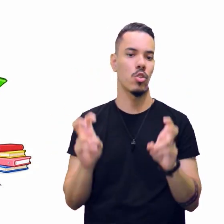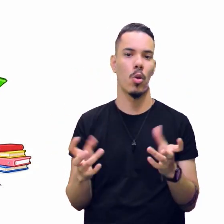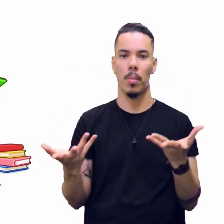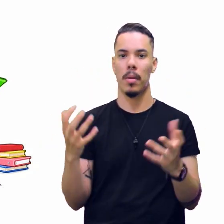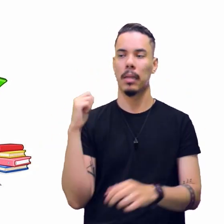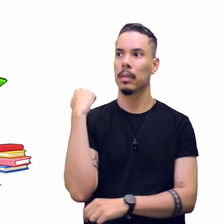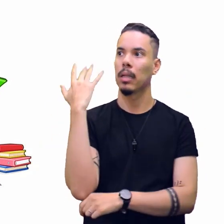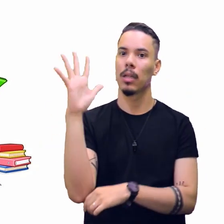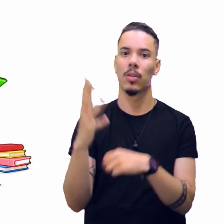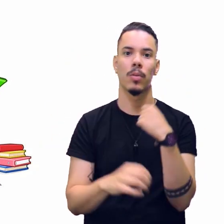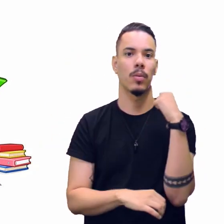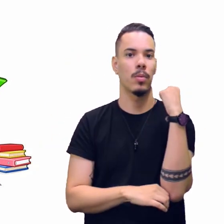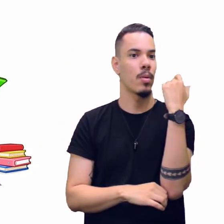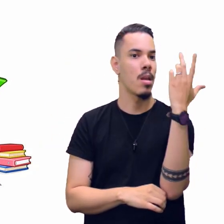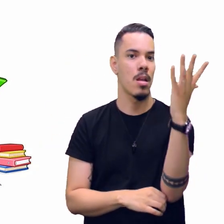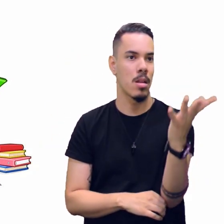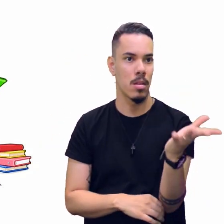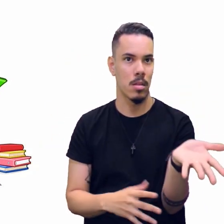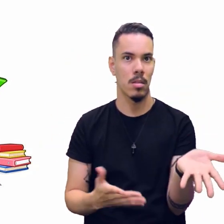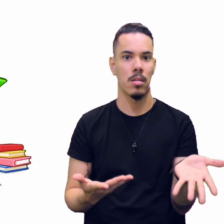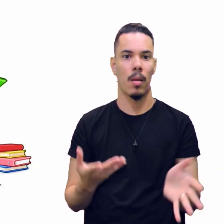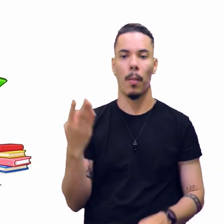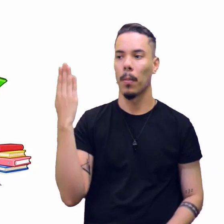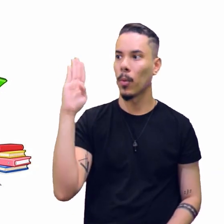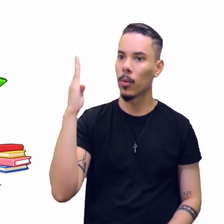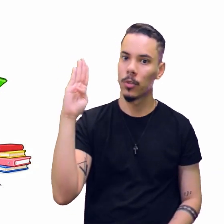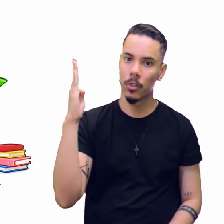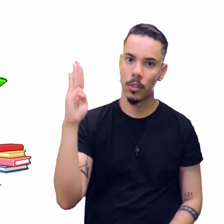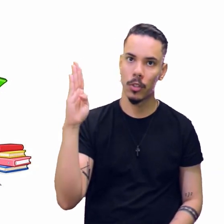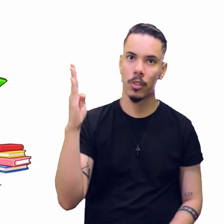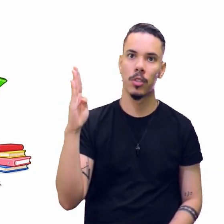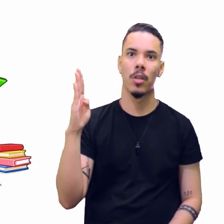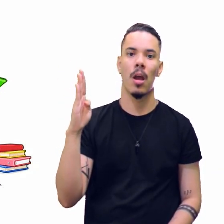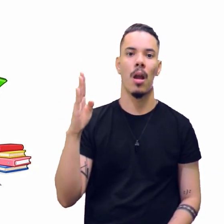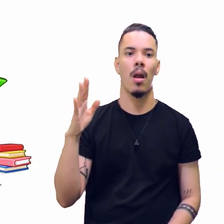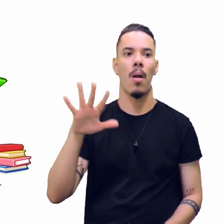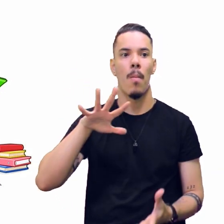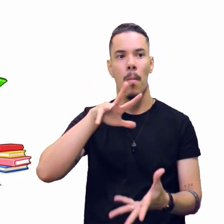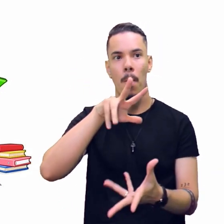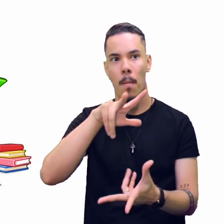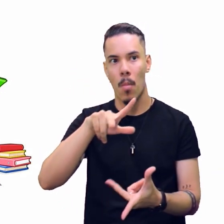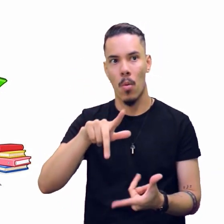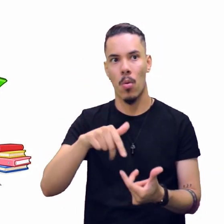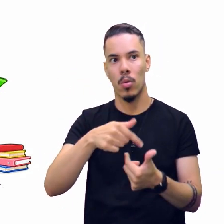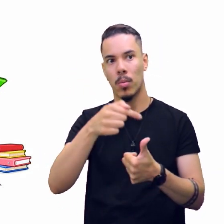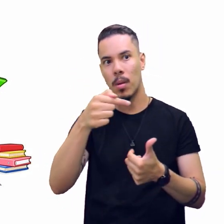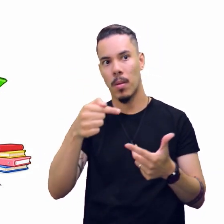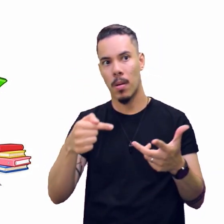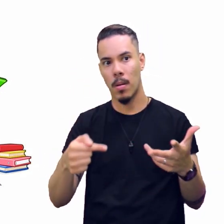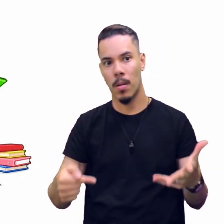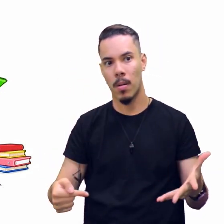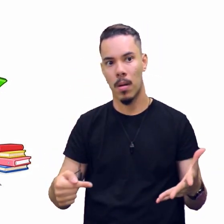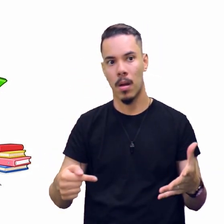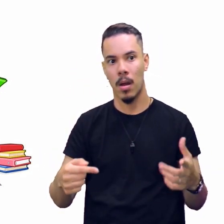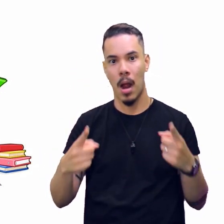natureza, a questão da biologia, o mundo selvagem. Isso te chama a atenção? Olha as